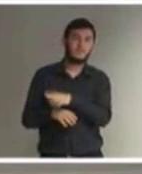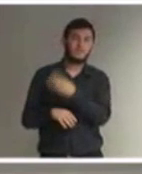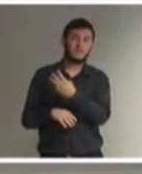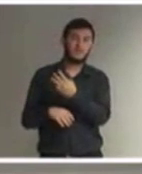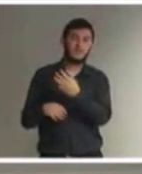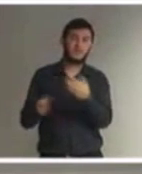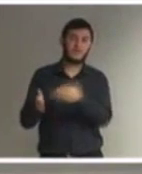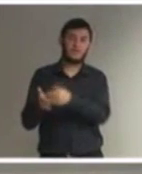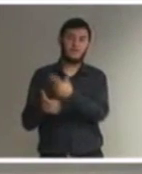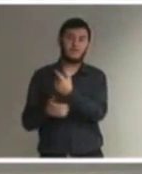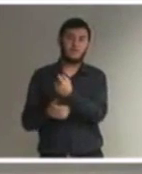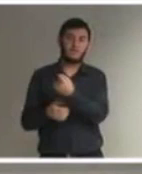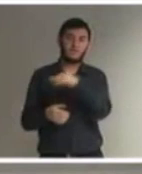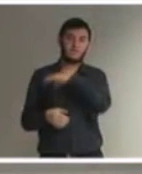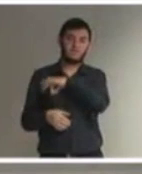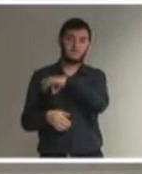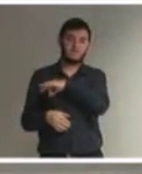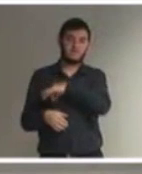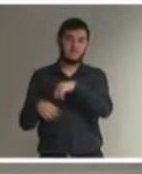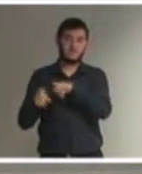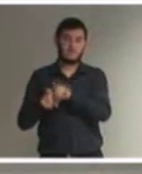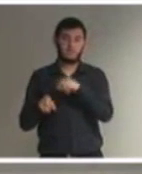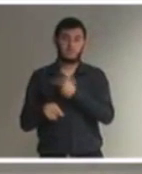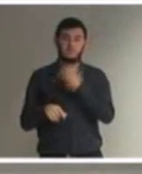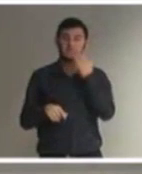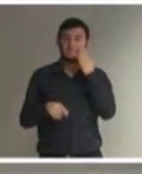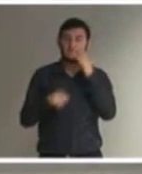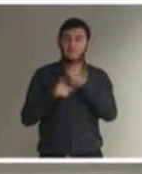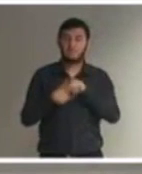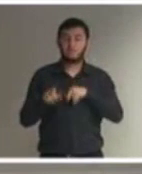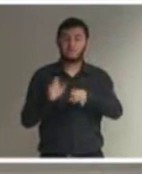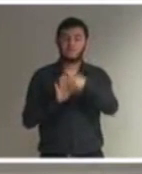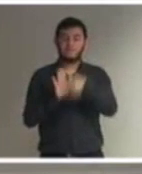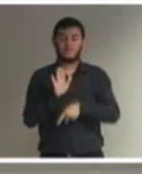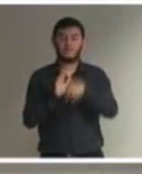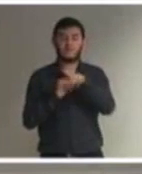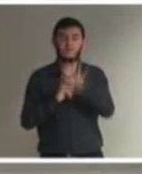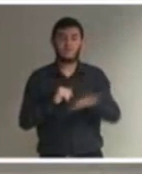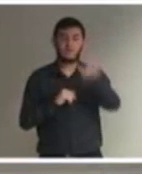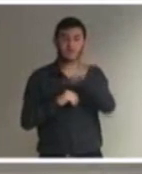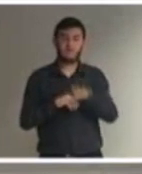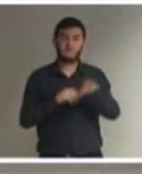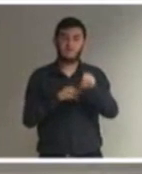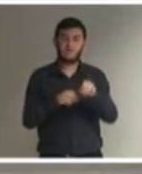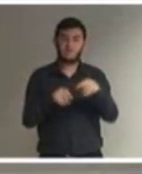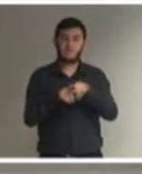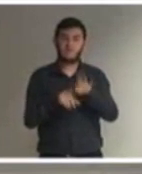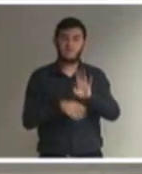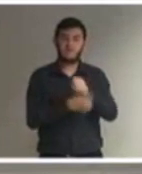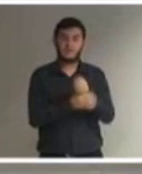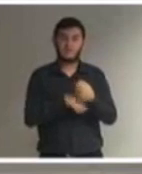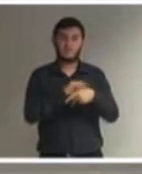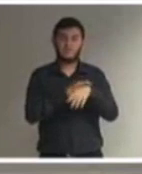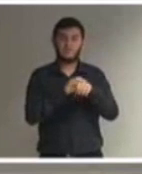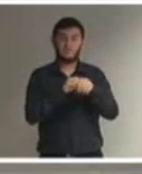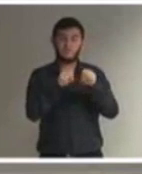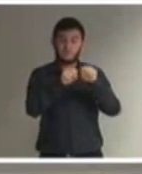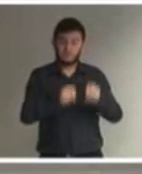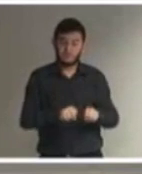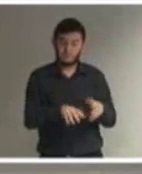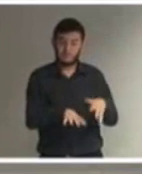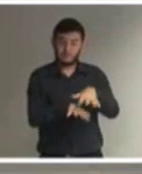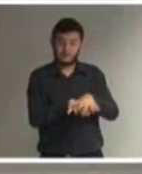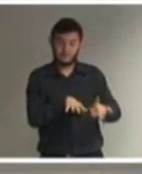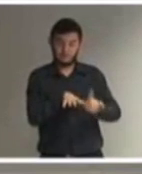Tivemos, em 2014, o Plano Nacional de Educação, que também garante o sistema educacional inclusivo, garante a plena